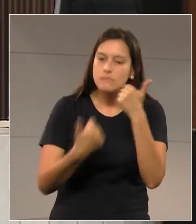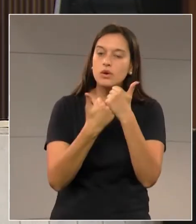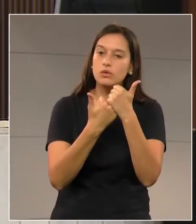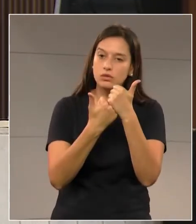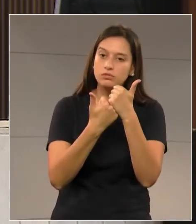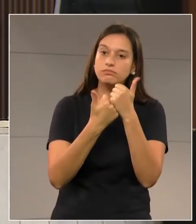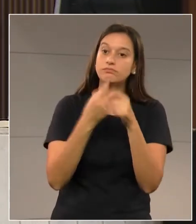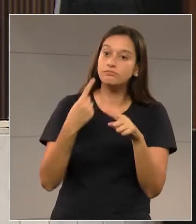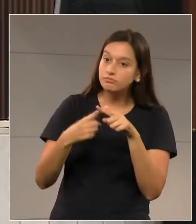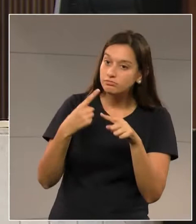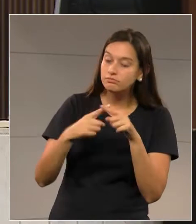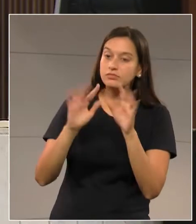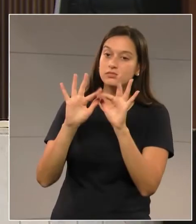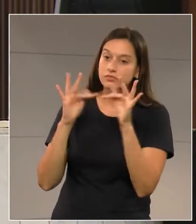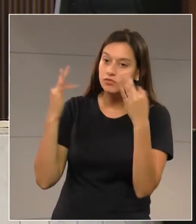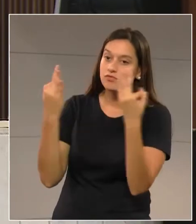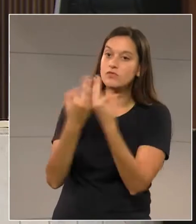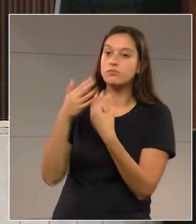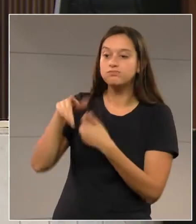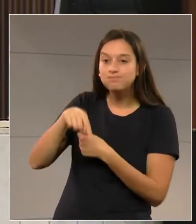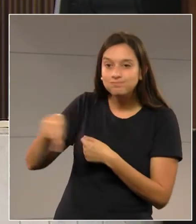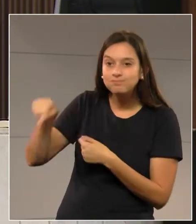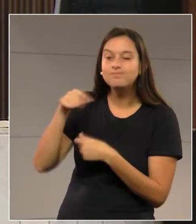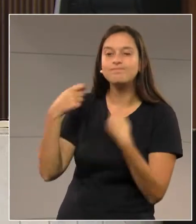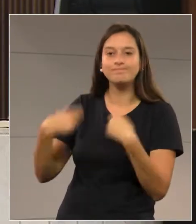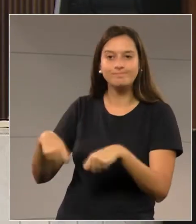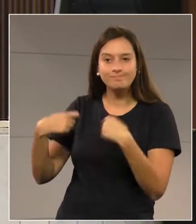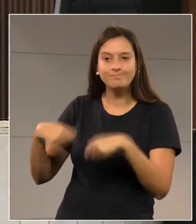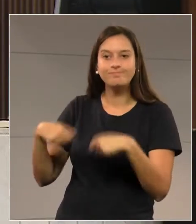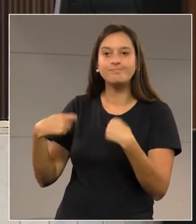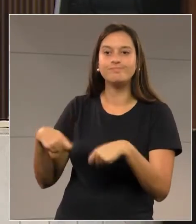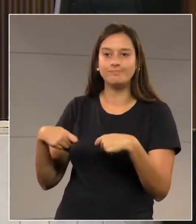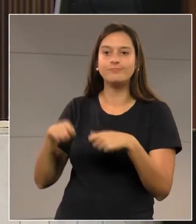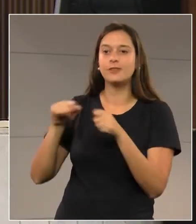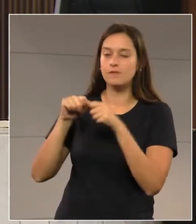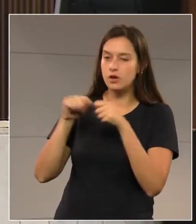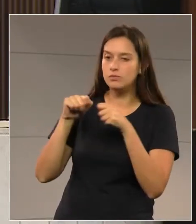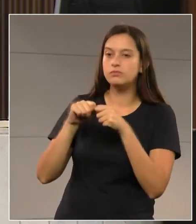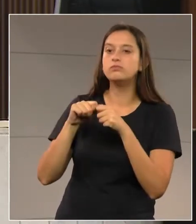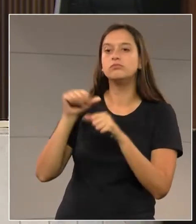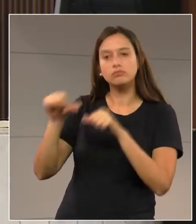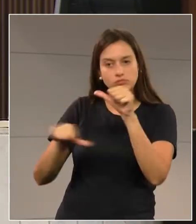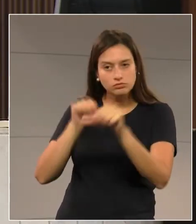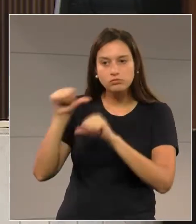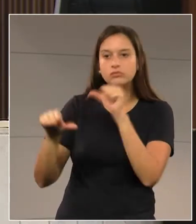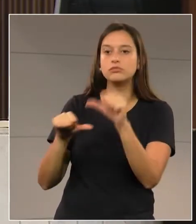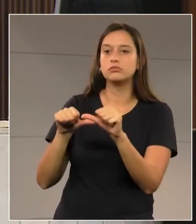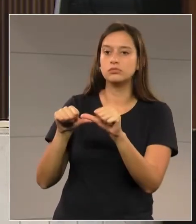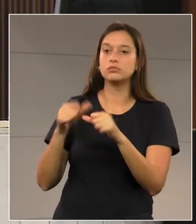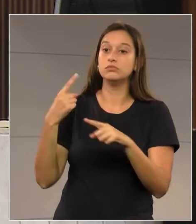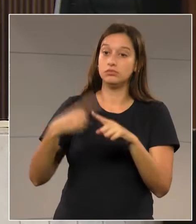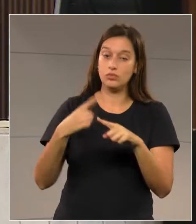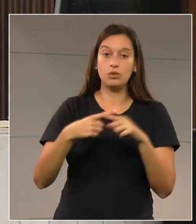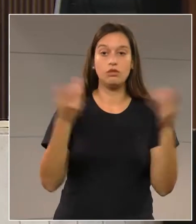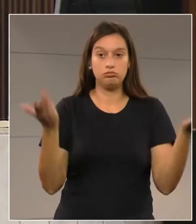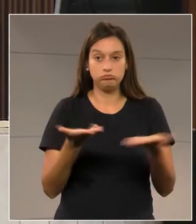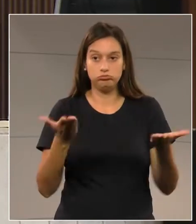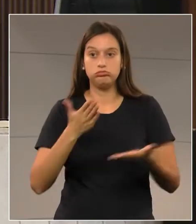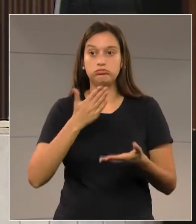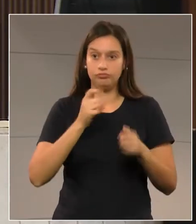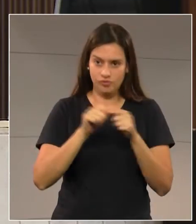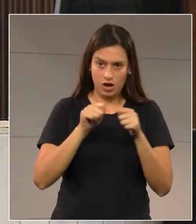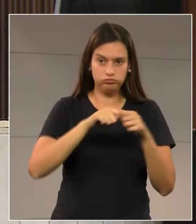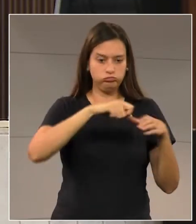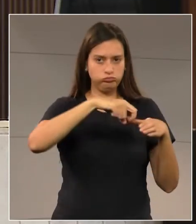precisam fazer a conversão que hoje trabalham com o produto convencional e precisam